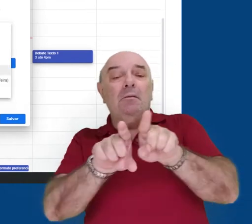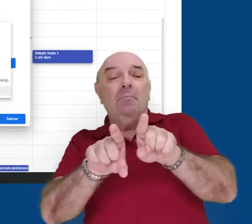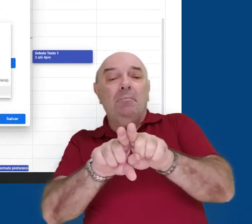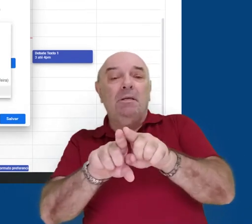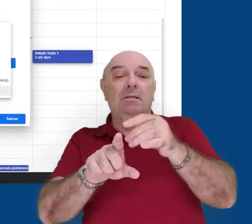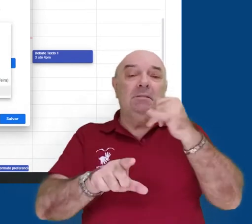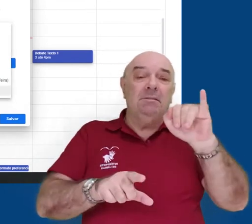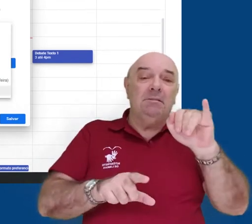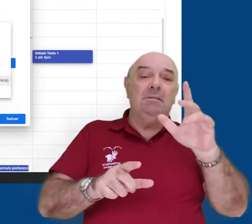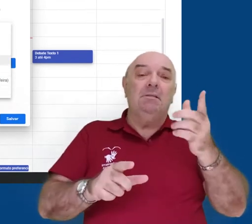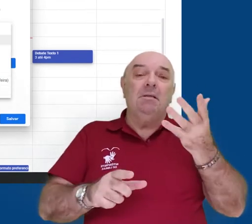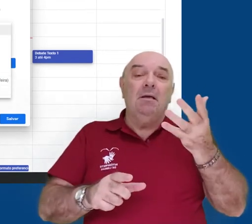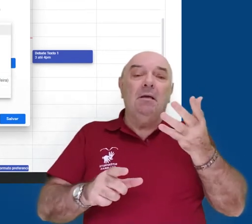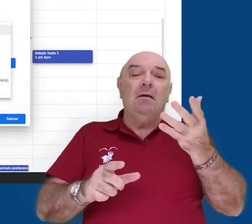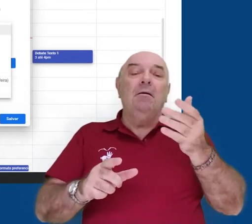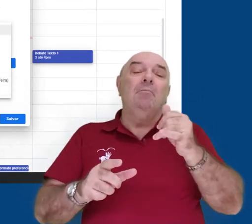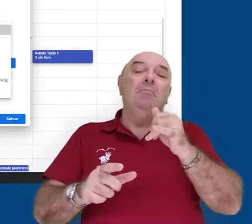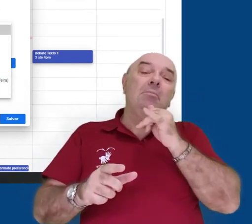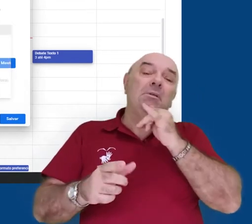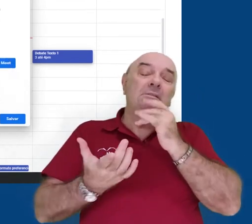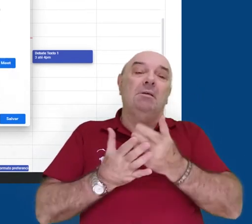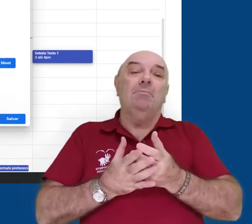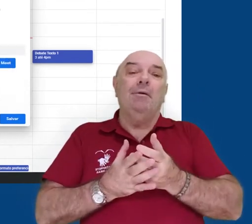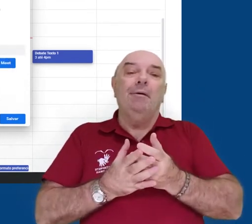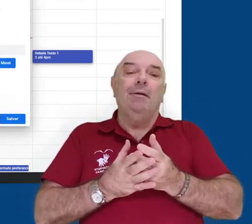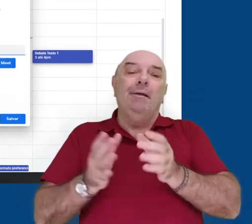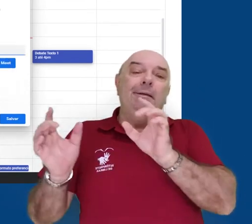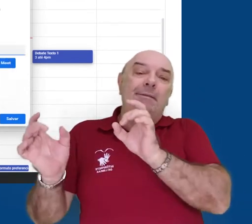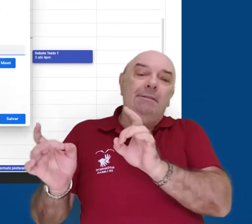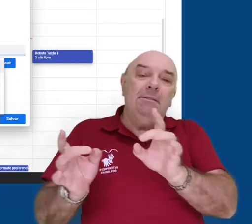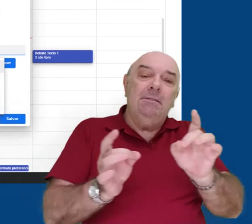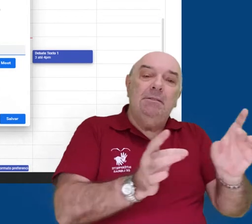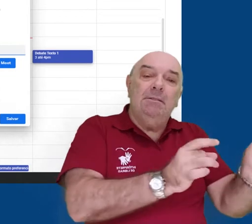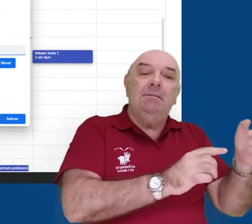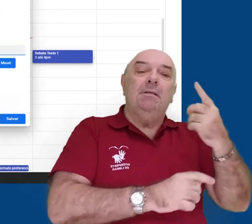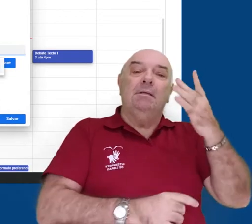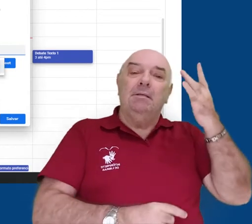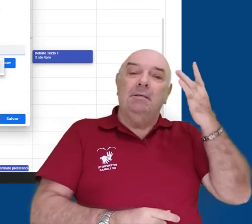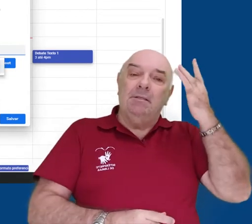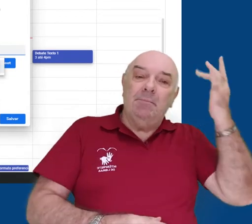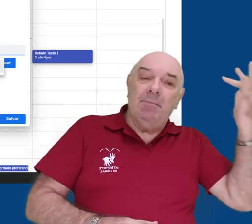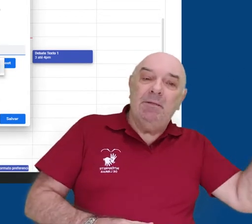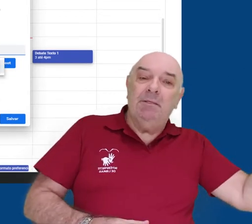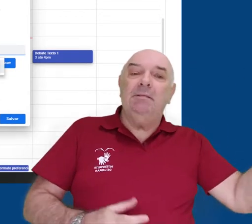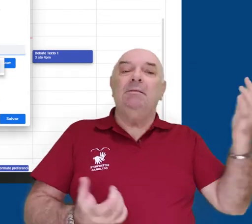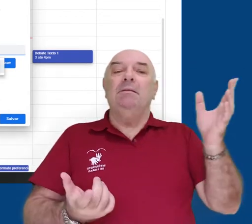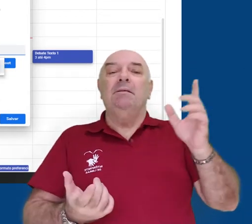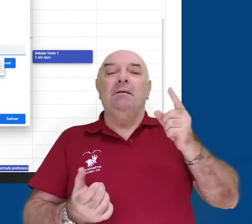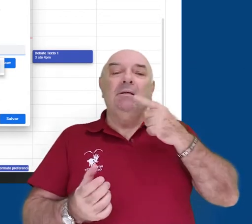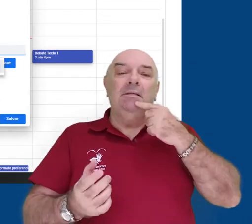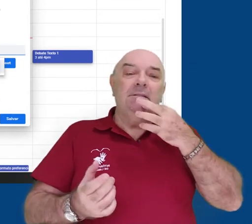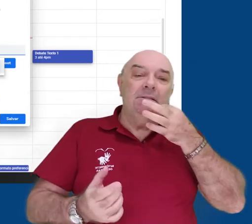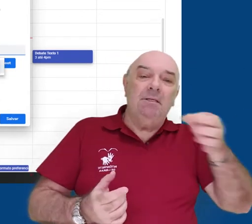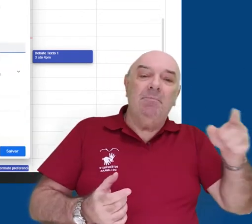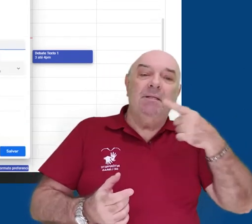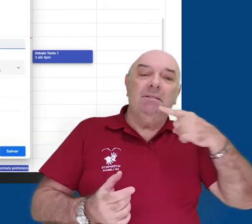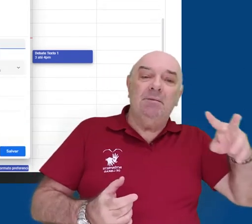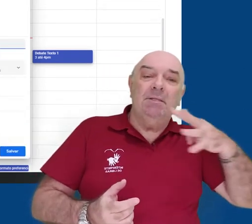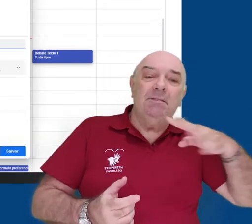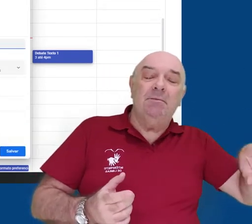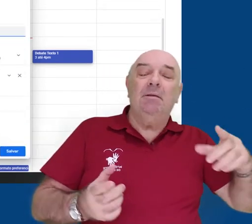também podemos agendar uma repetição para esse evento. Logo abaixo, adicionamos os convidados desse evento.